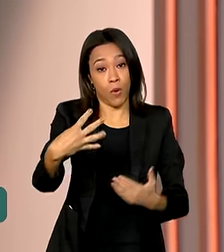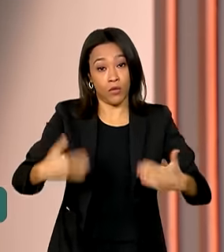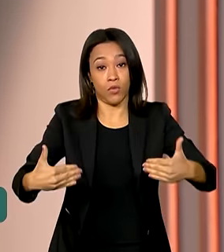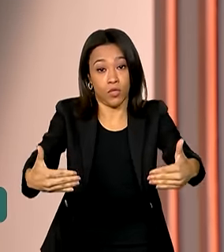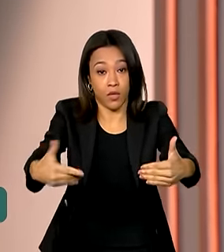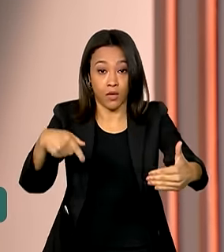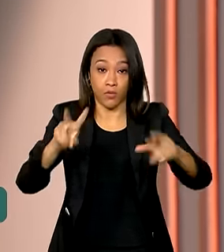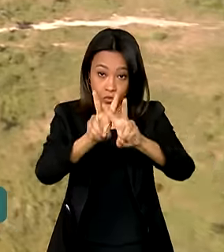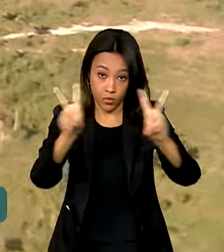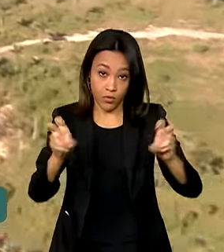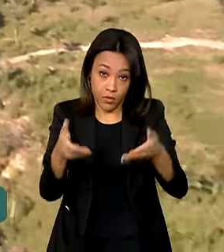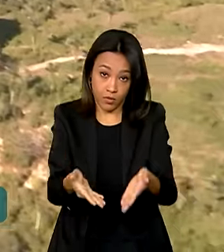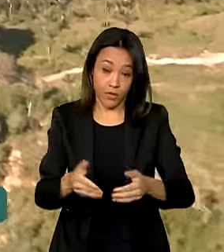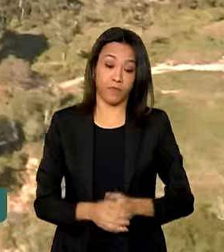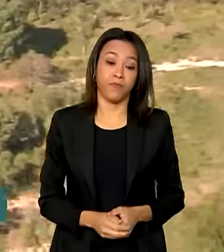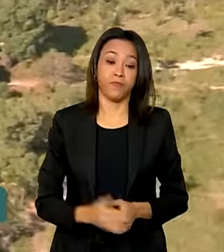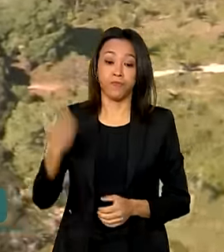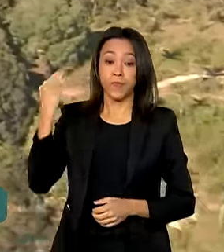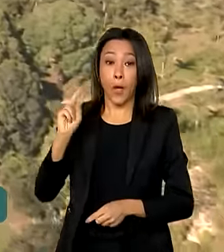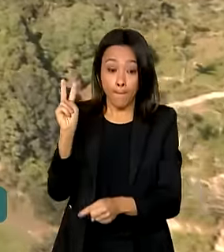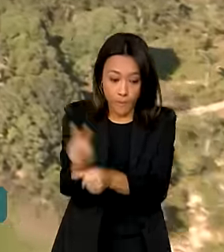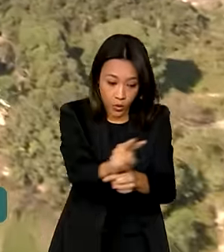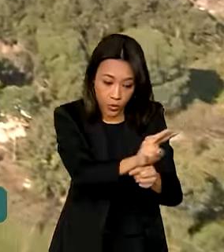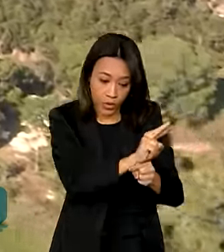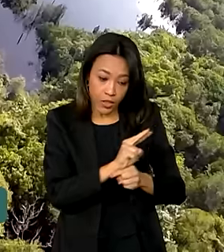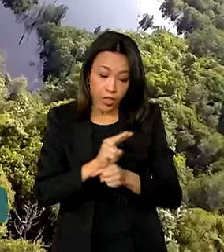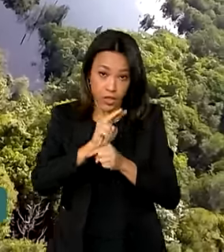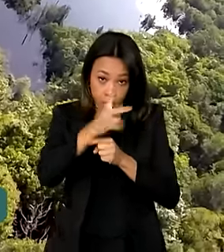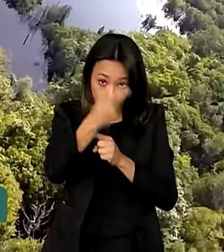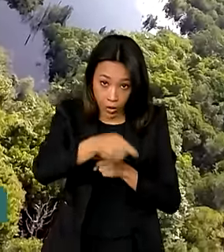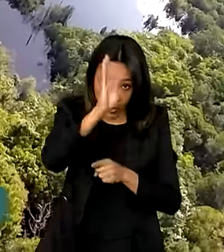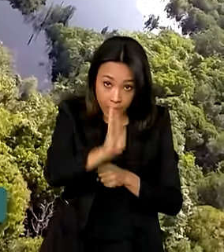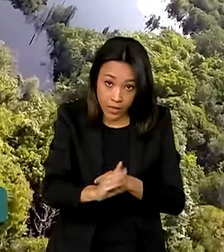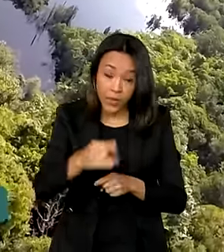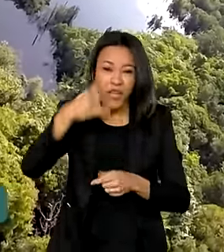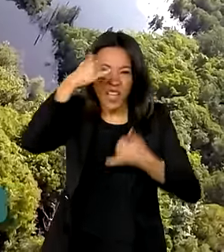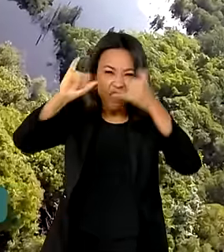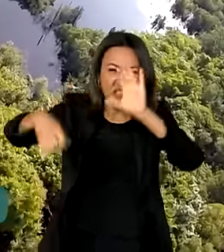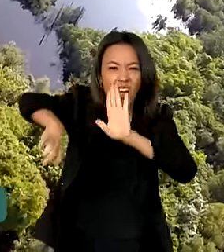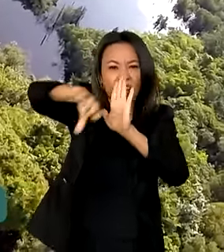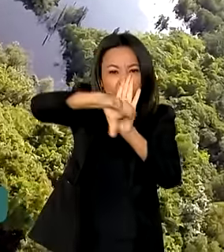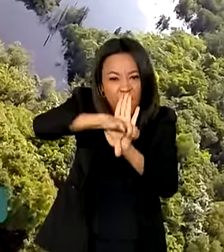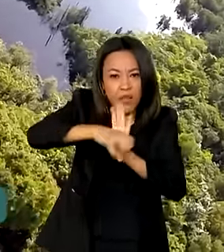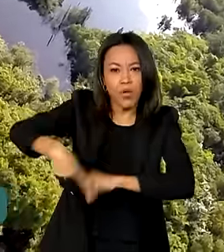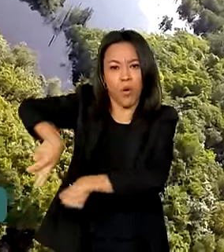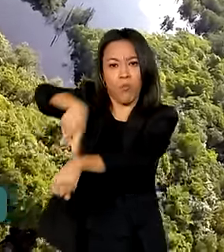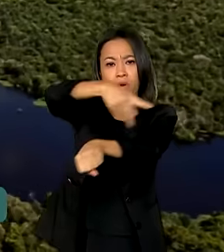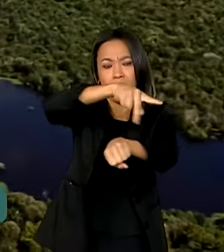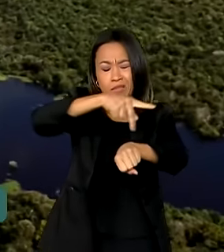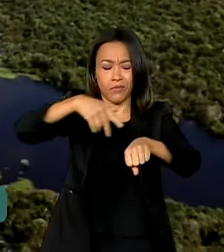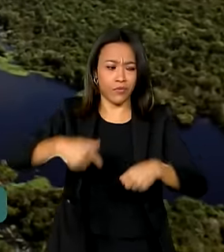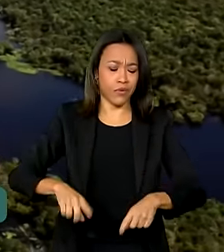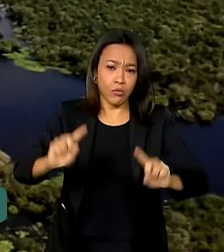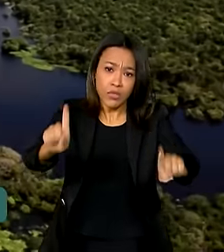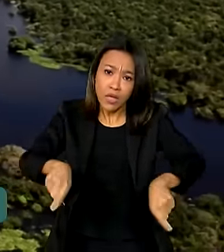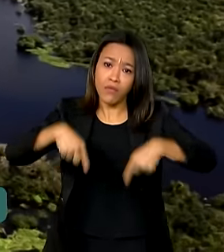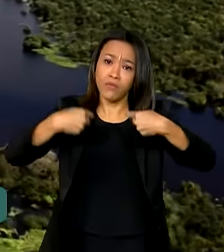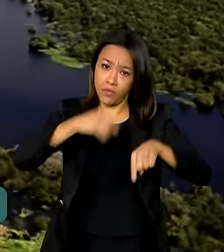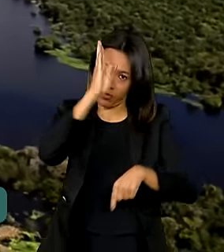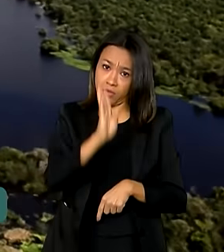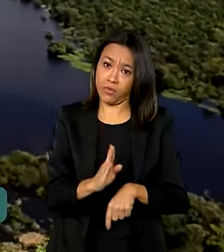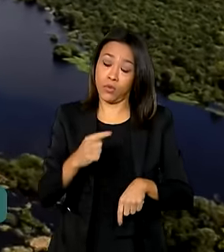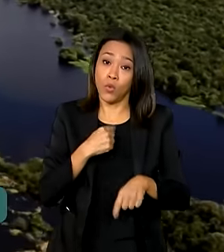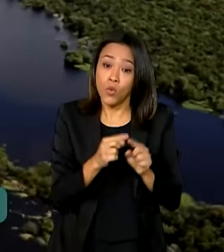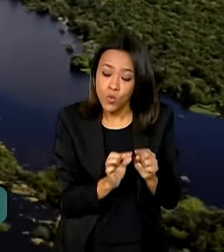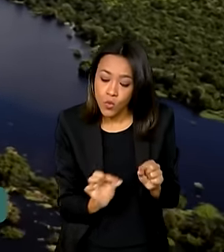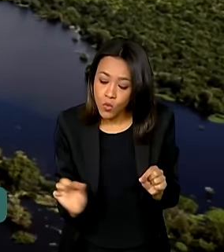Fronteiras. Proteger o território e combater crimes transnacionais é um enorme desafio para um país que tem mais de